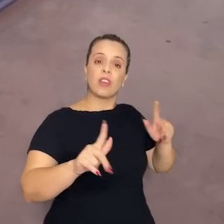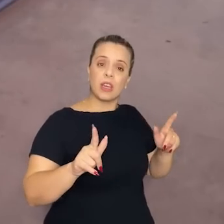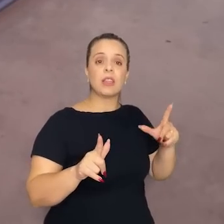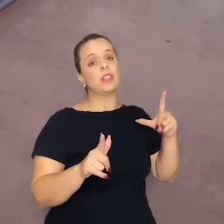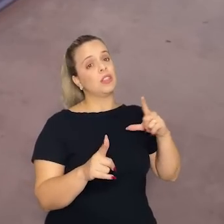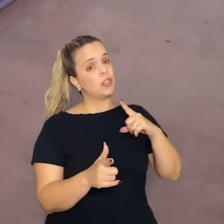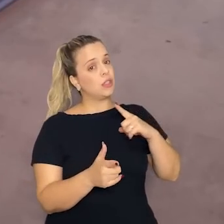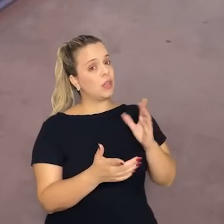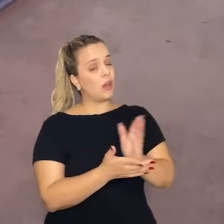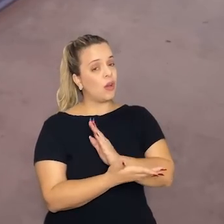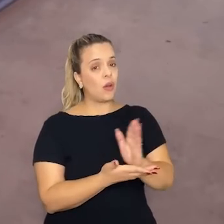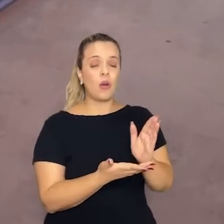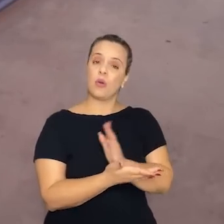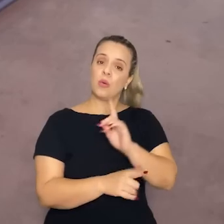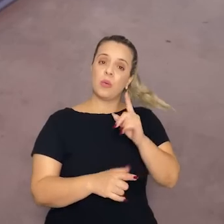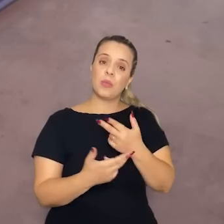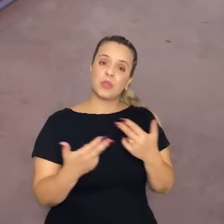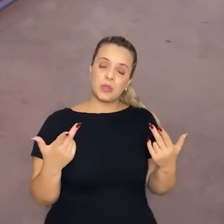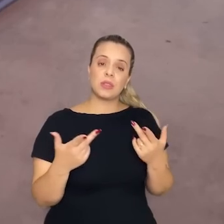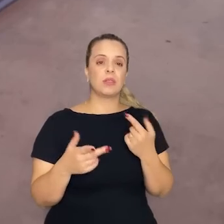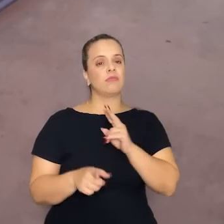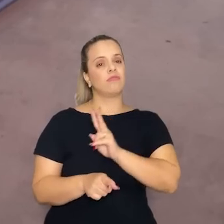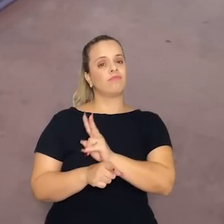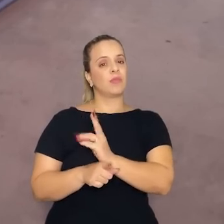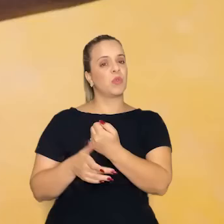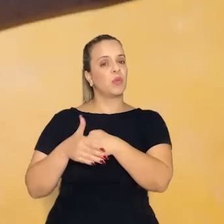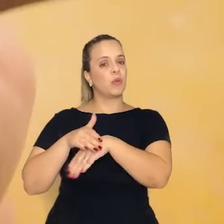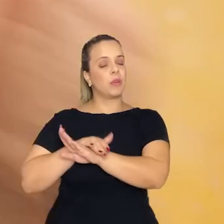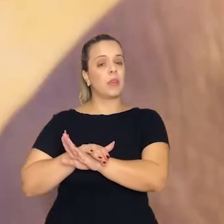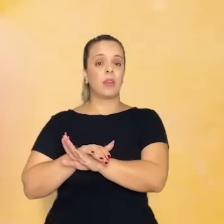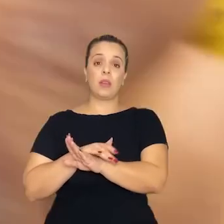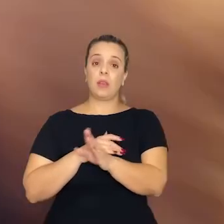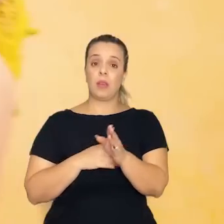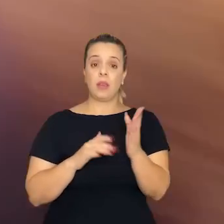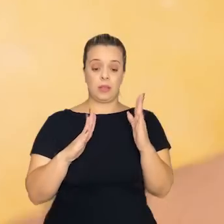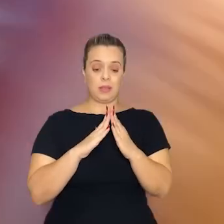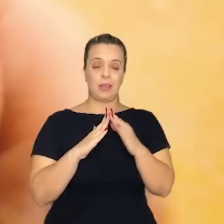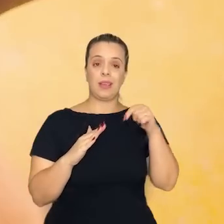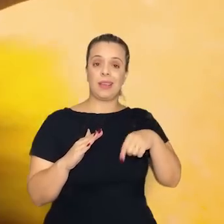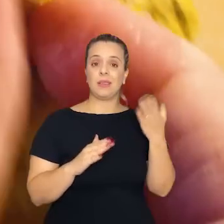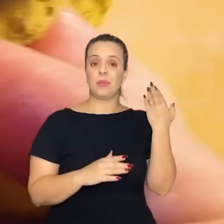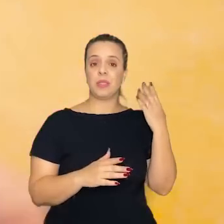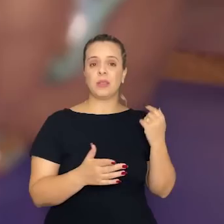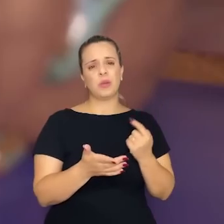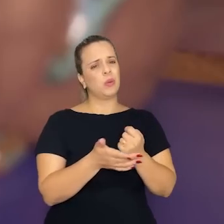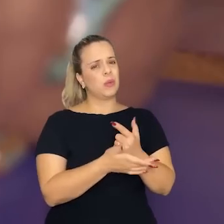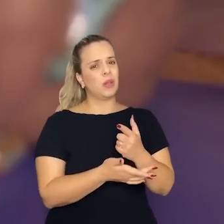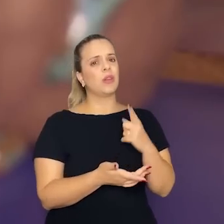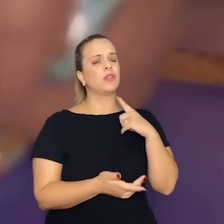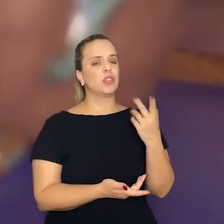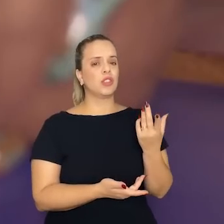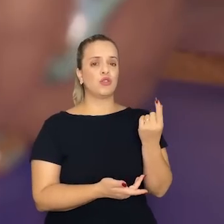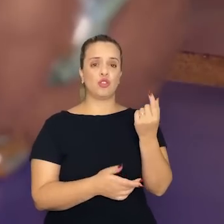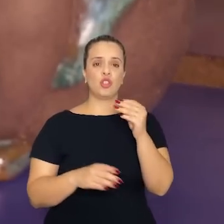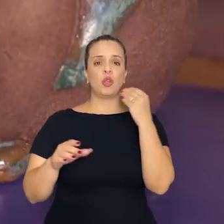algumas coisas que eu guardei. Quando eu comprei essa casa, eu tinha um recurso, uma